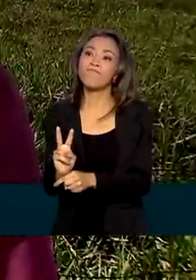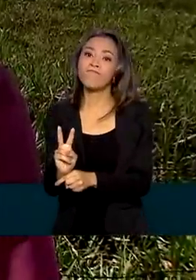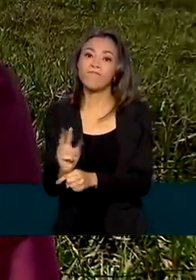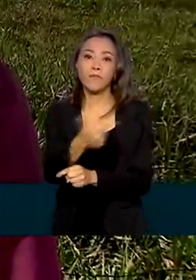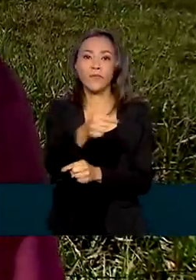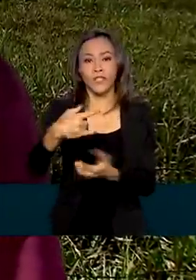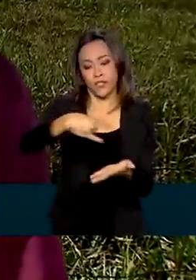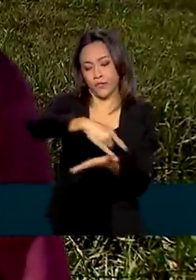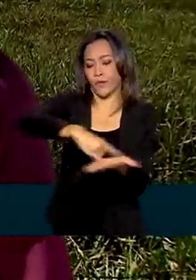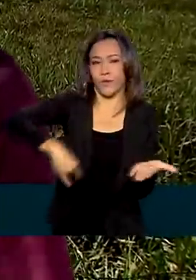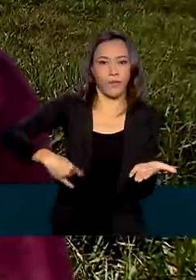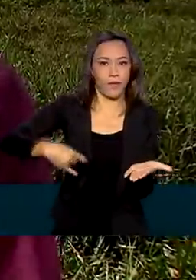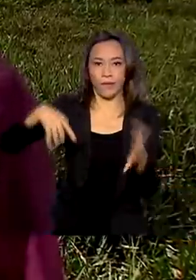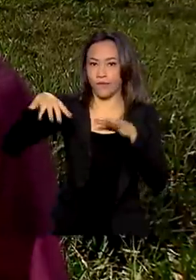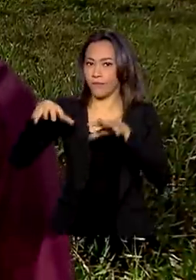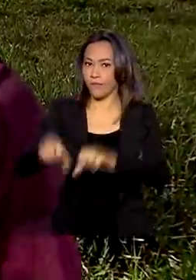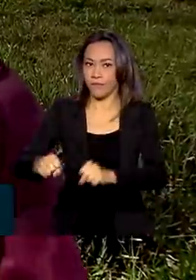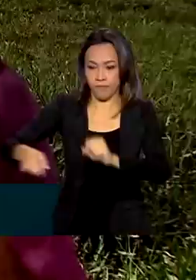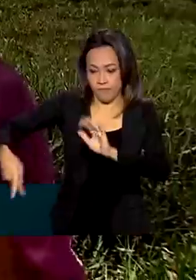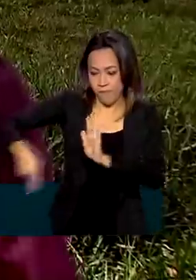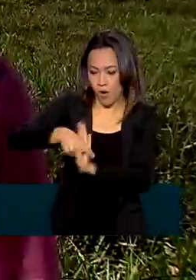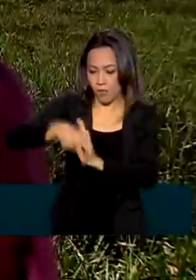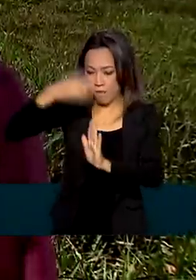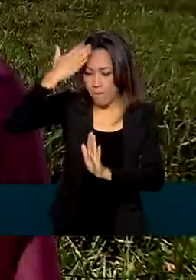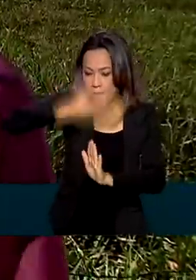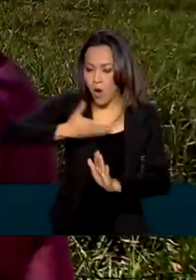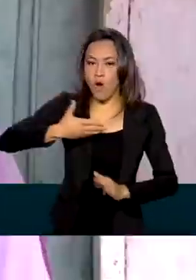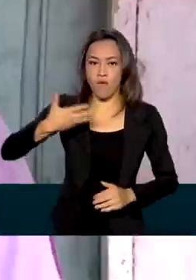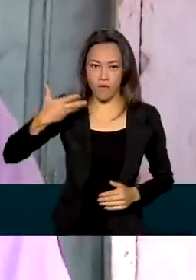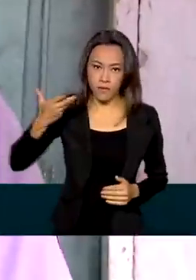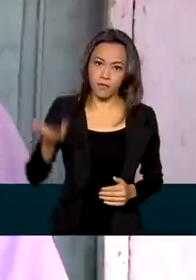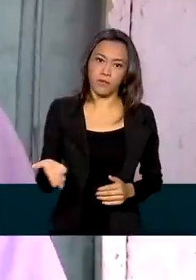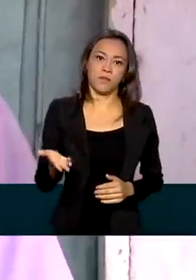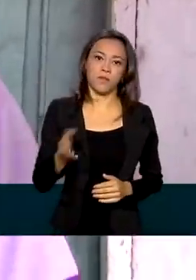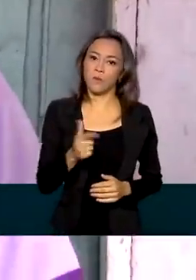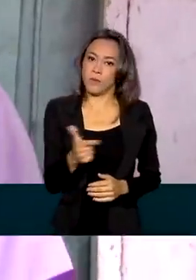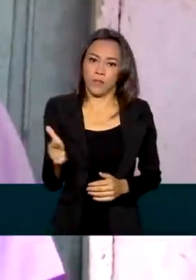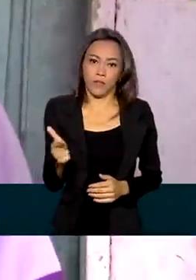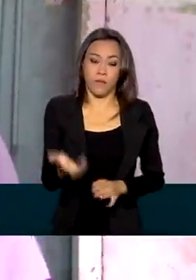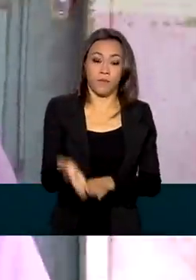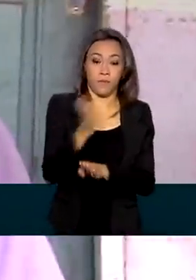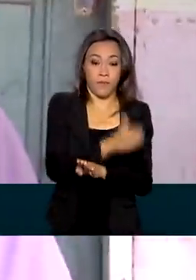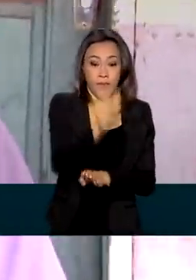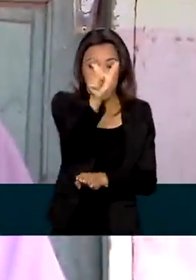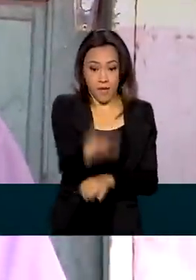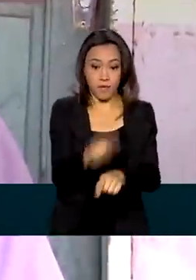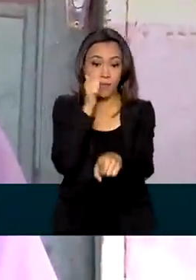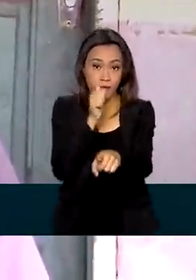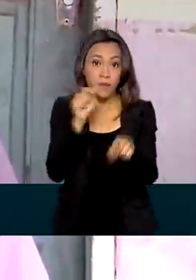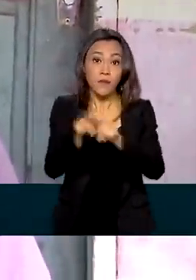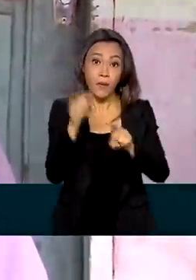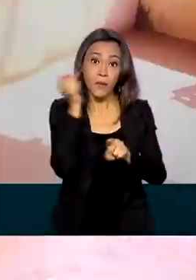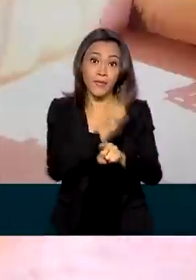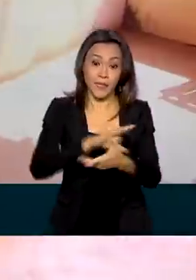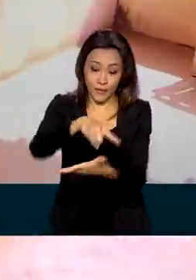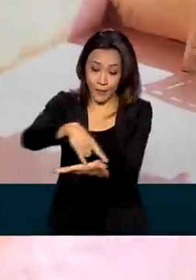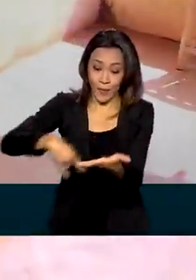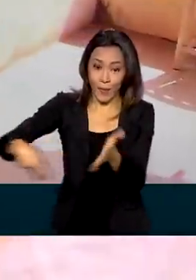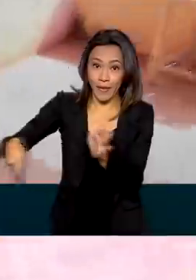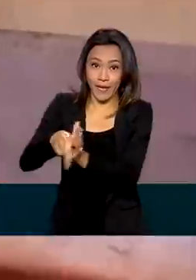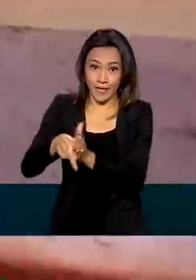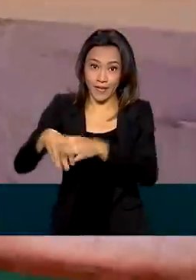documentação que comprovasse que nós éramos o dono dela. Maria da Penha também conseguiu o título da terra.